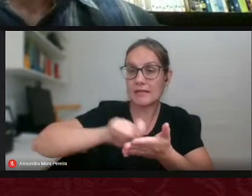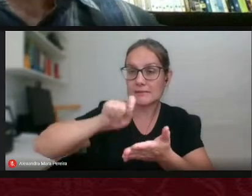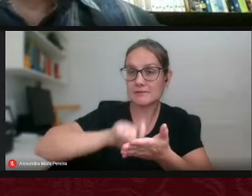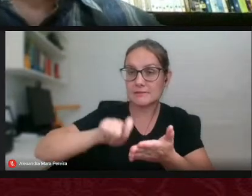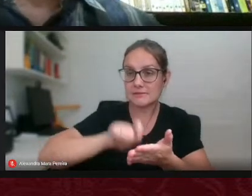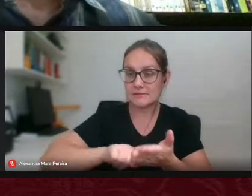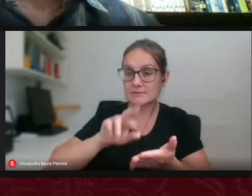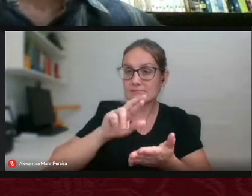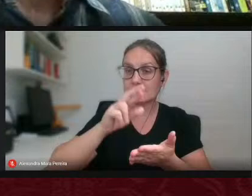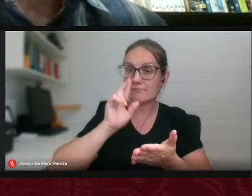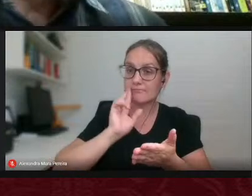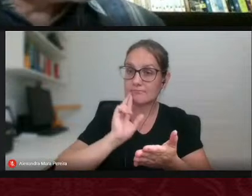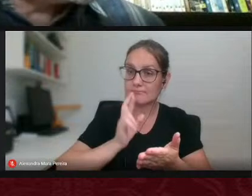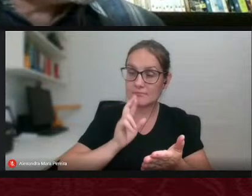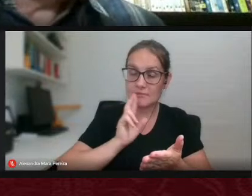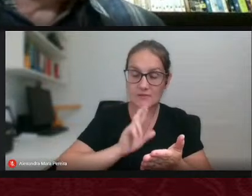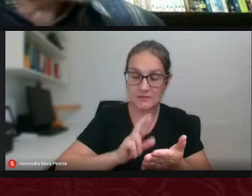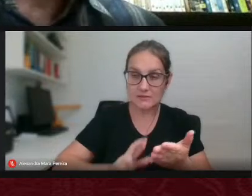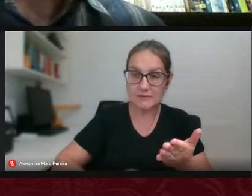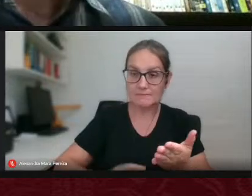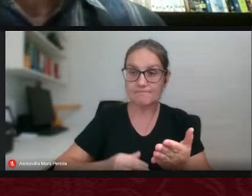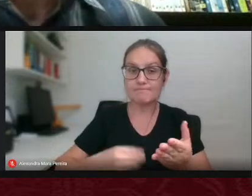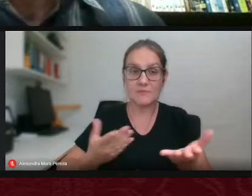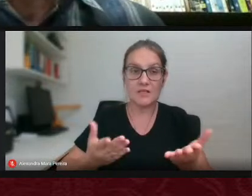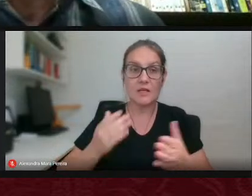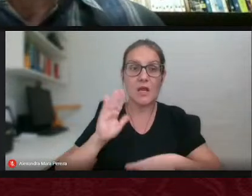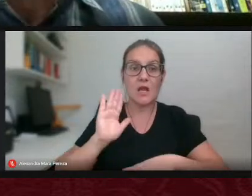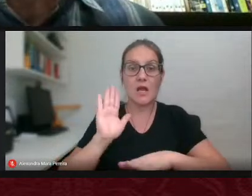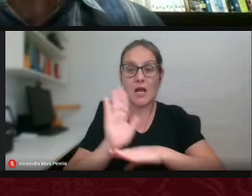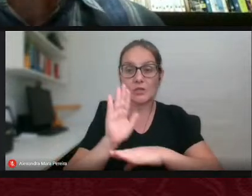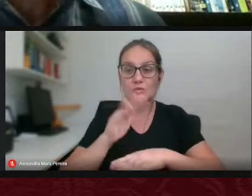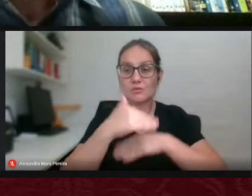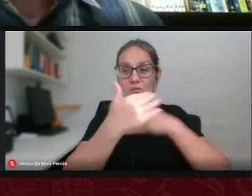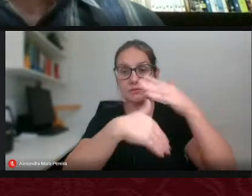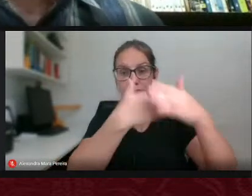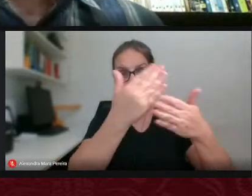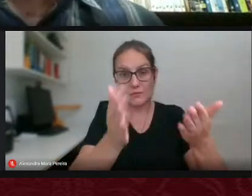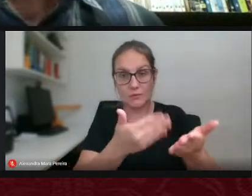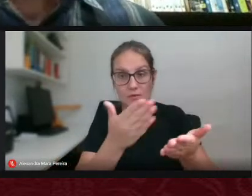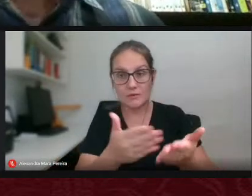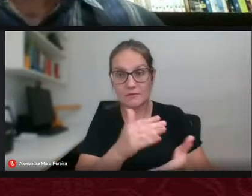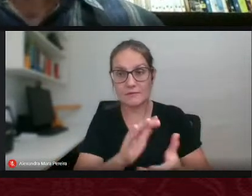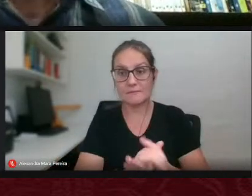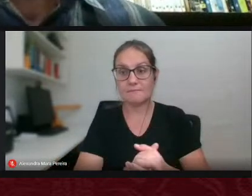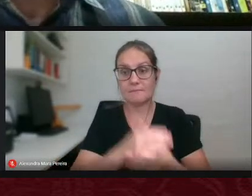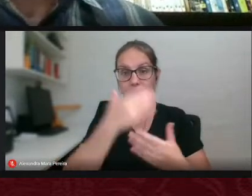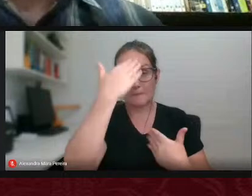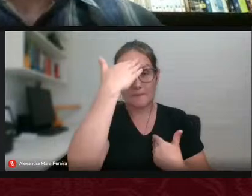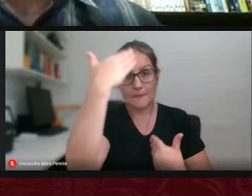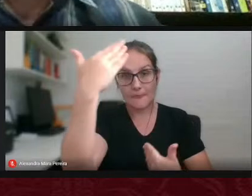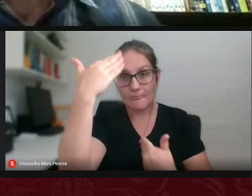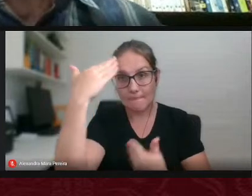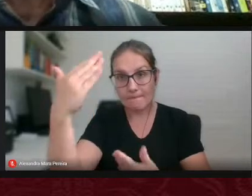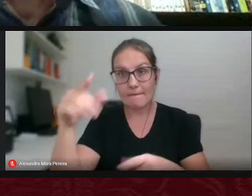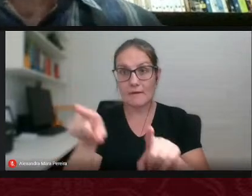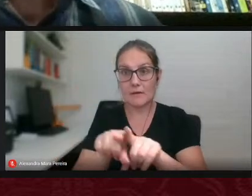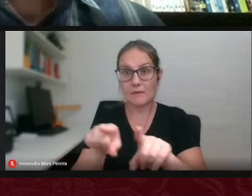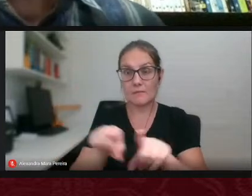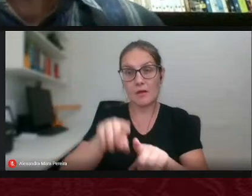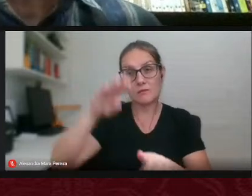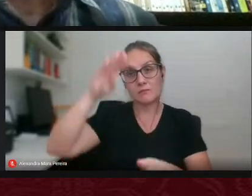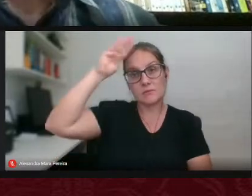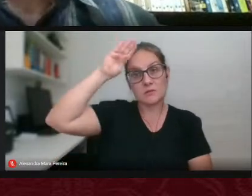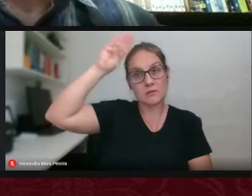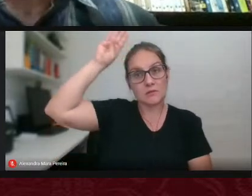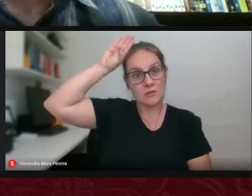relatos que enriqueceram de fato o livro agradeço também ao Acadêmico de Educação Física